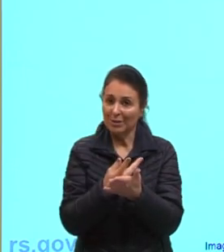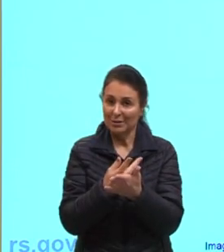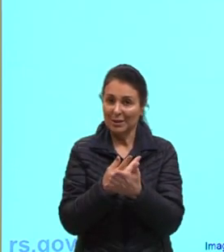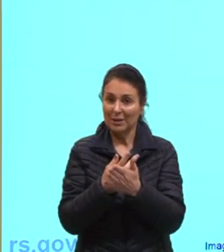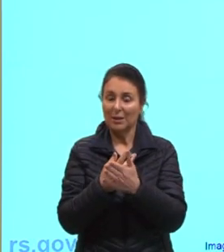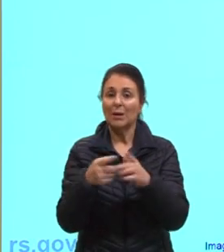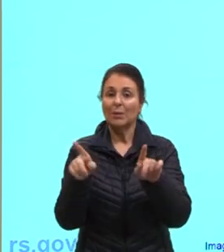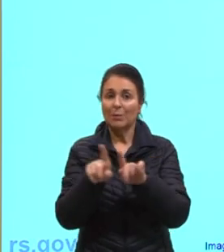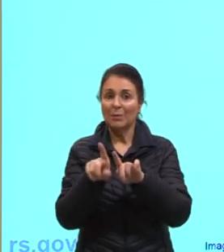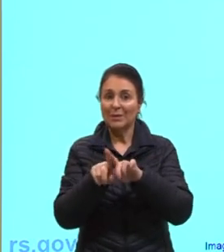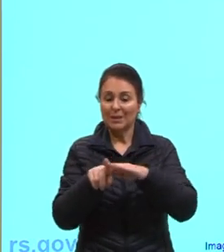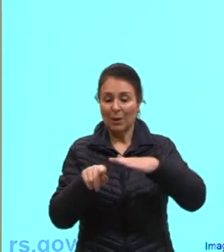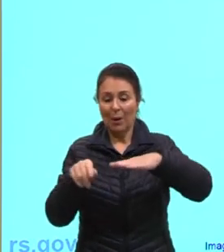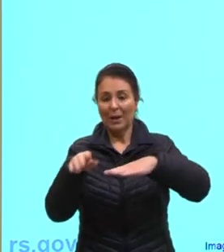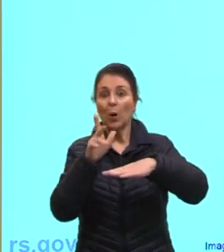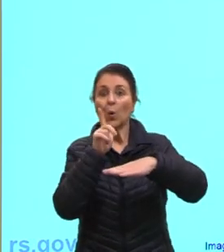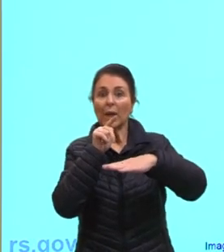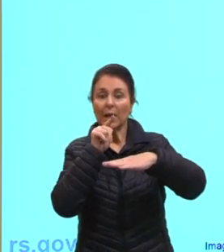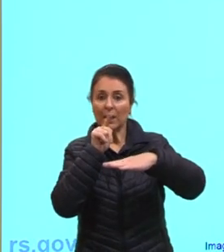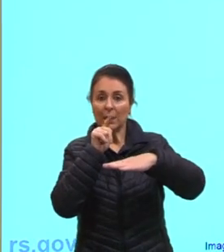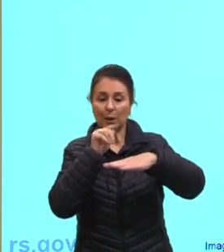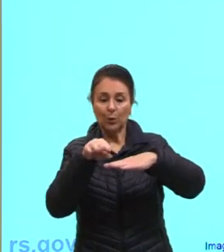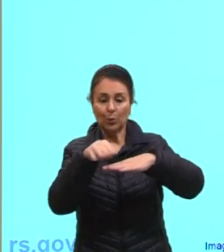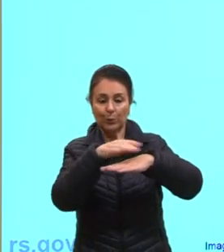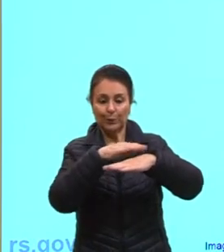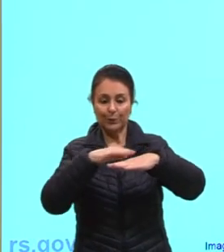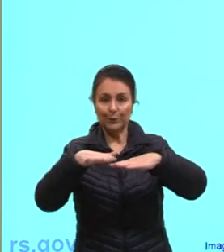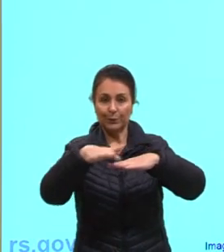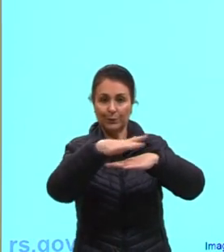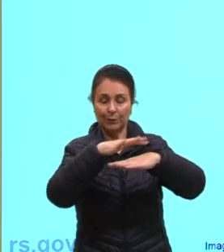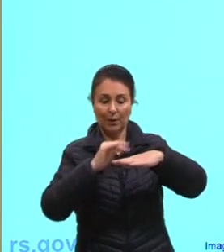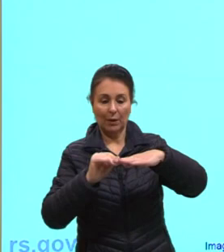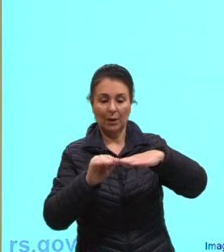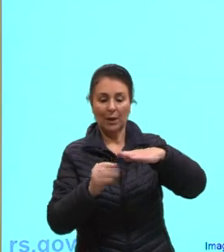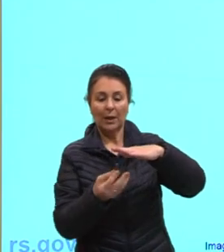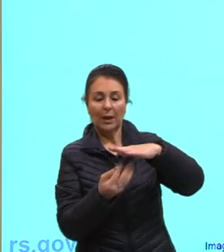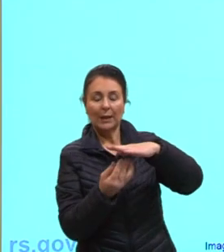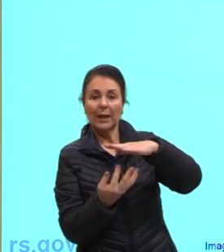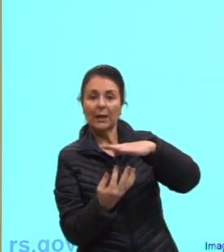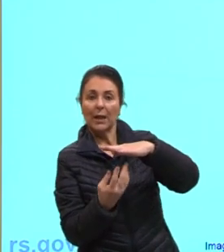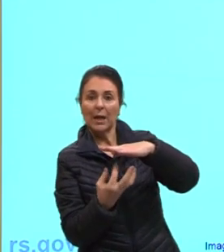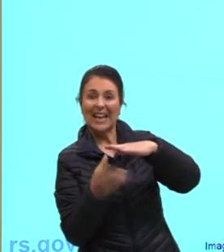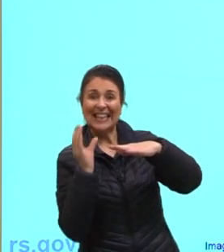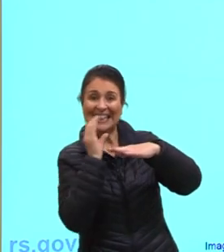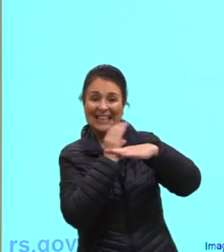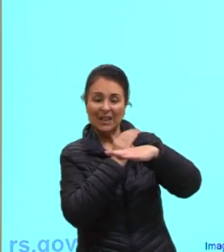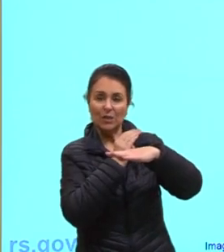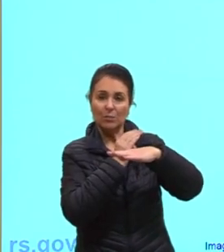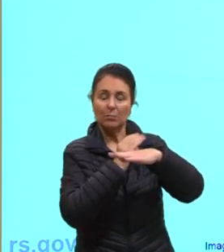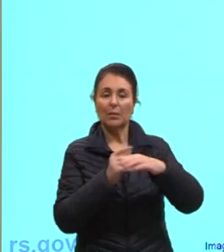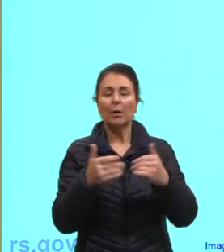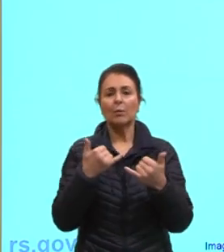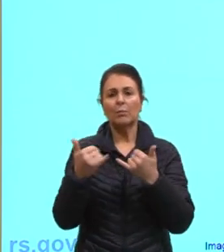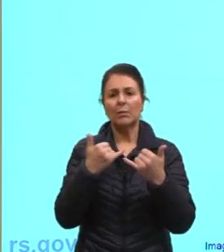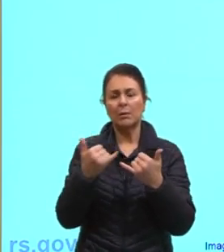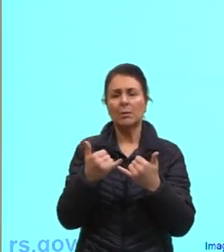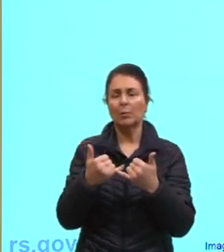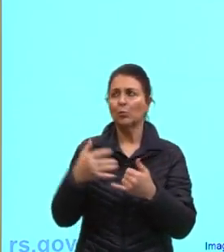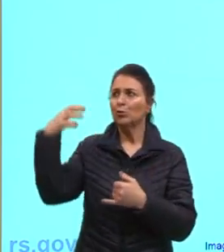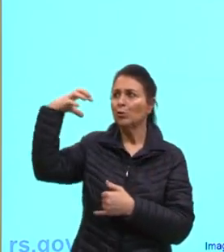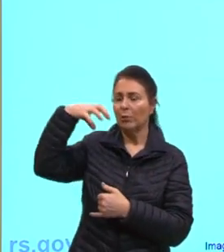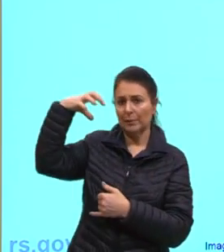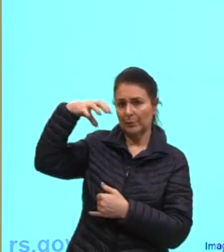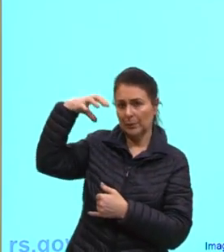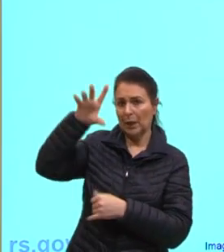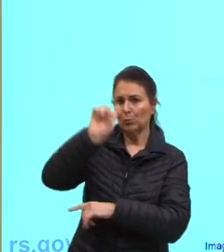superfície de um líquido. Vejam o que aqui acontece na superfície. O que acontece em dias que passou uma chuva, né?